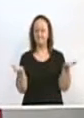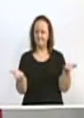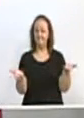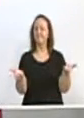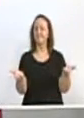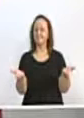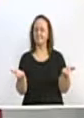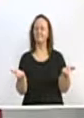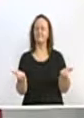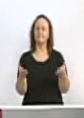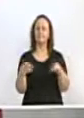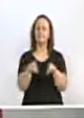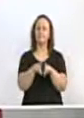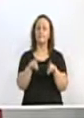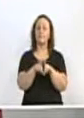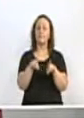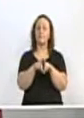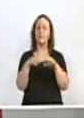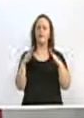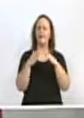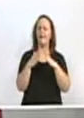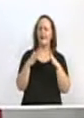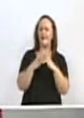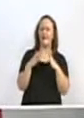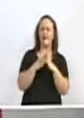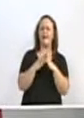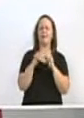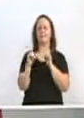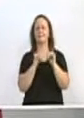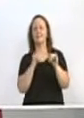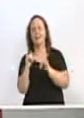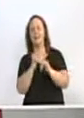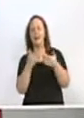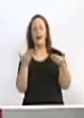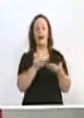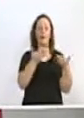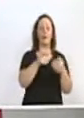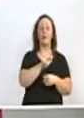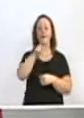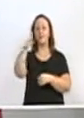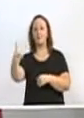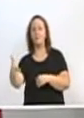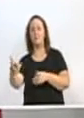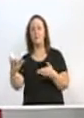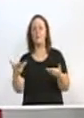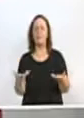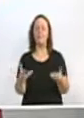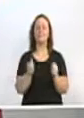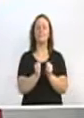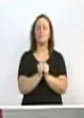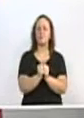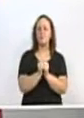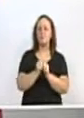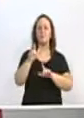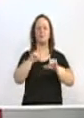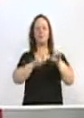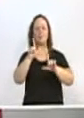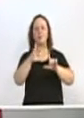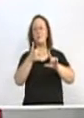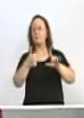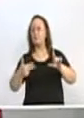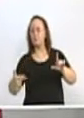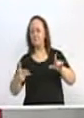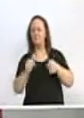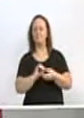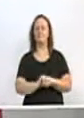minha saudação também a quem nos acompanha ou vai nos acompanhar em suas casas pelos meios disponibilizados